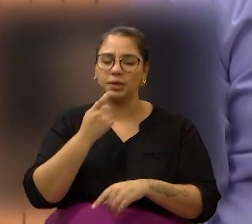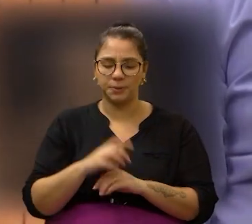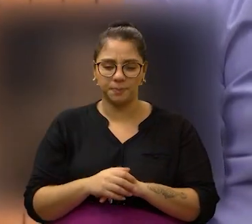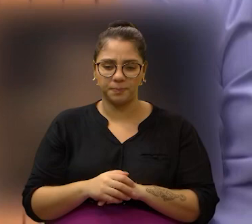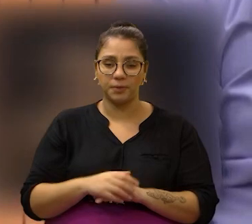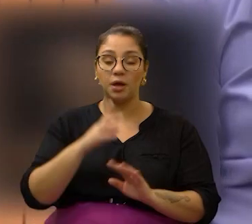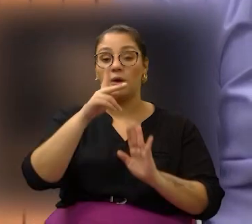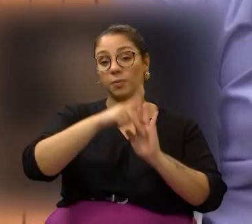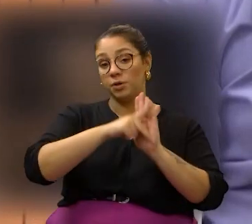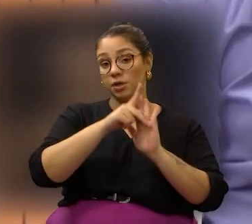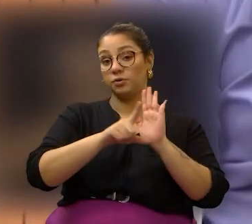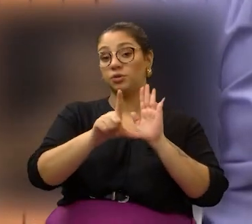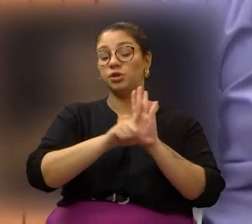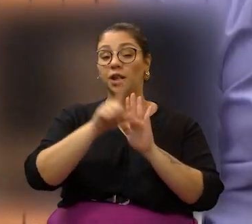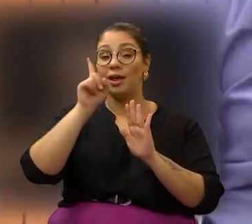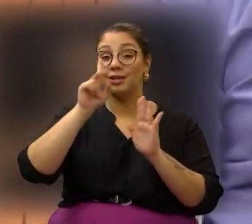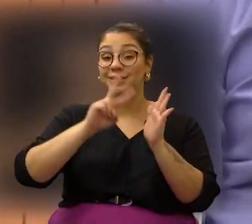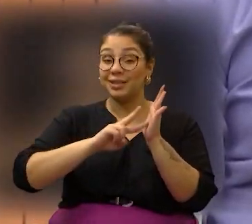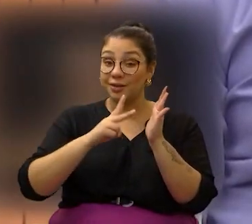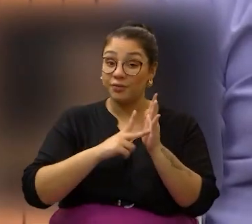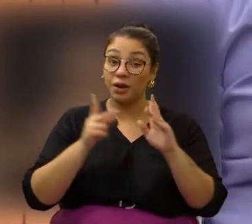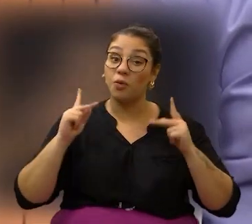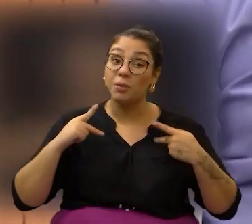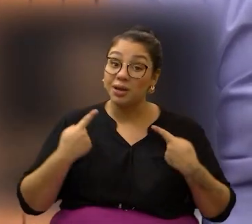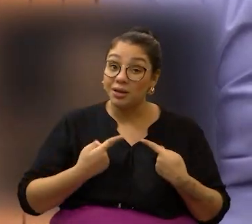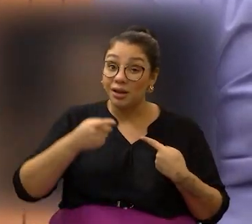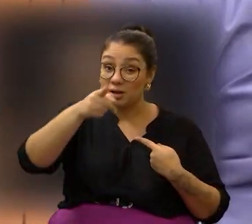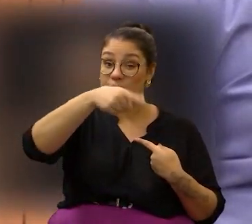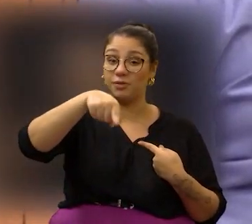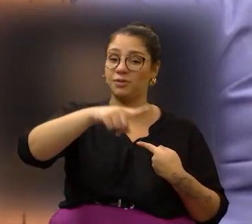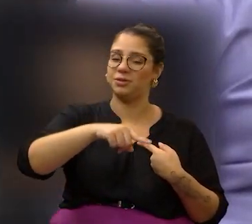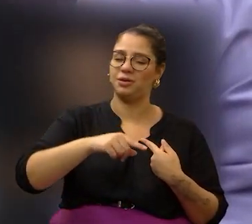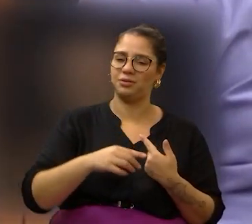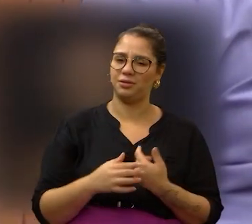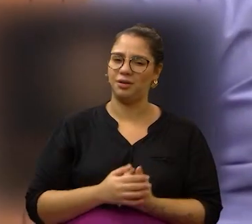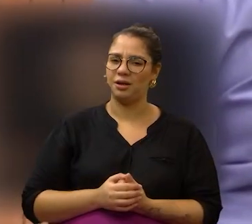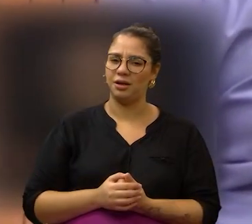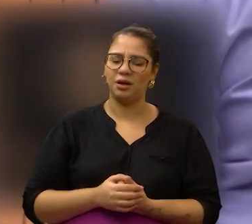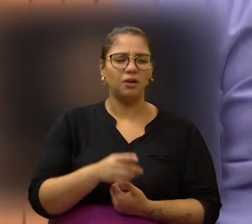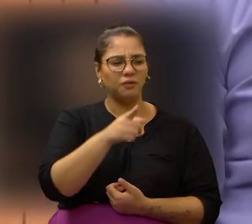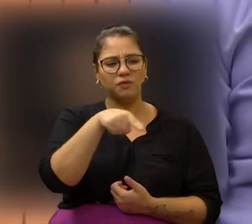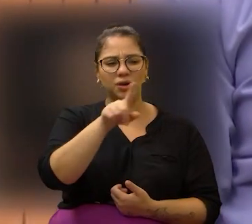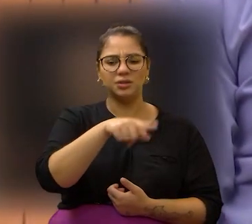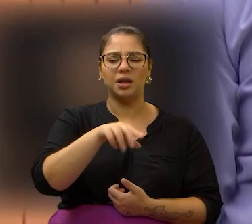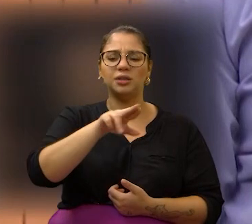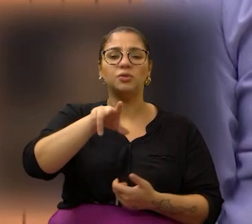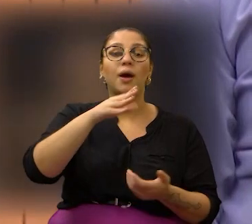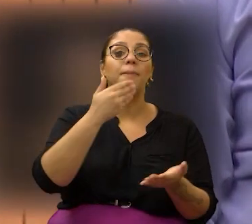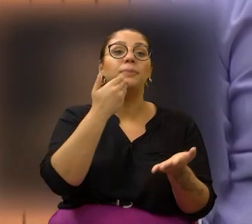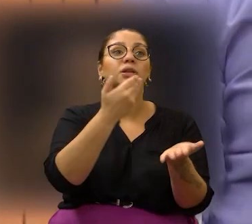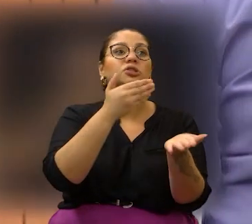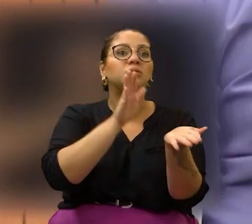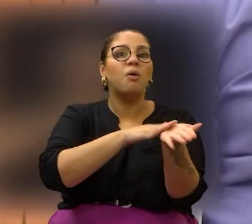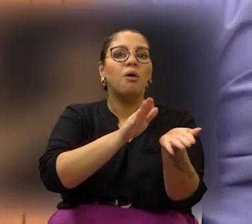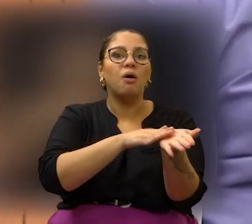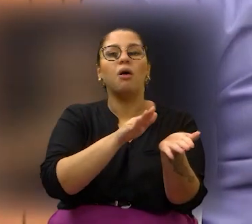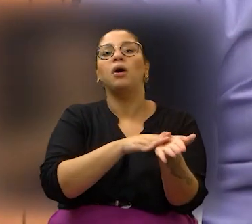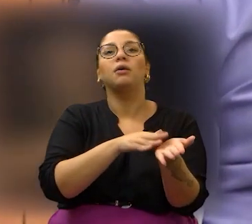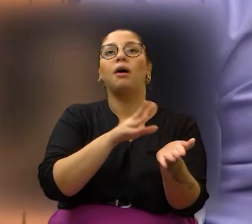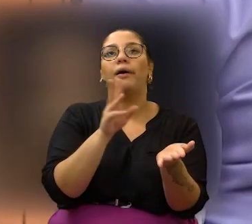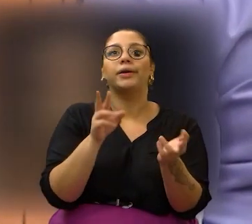Esse projeto de lei é uma questão de humanidade para vocês, viu, gente? Eu falo que vocês não estão comprando nada que